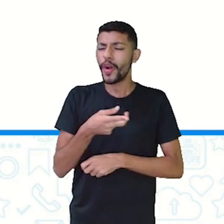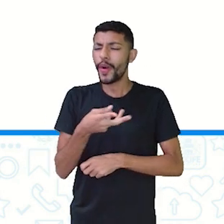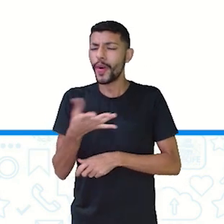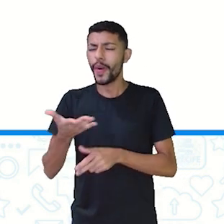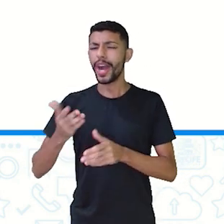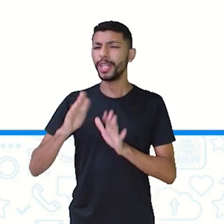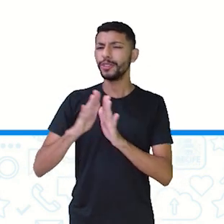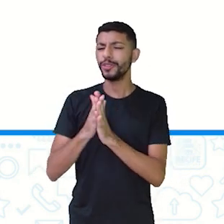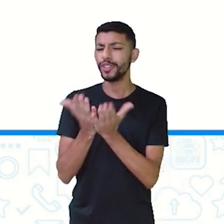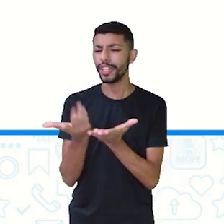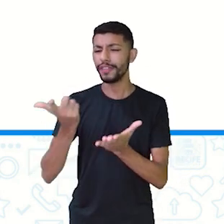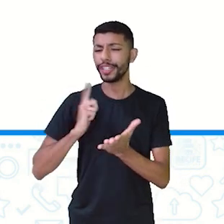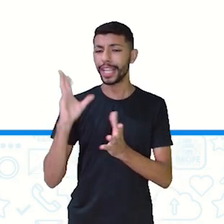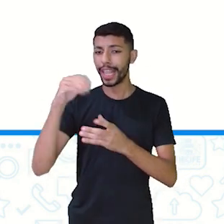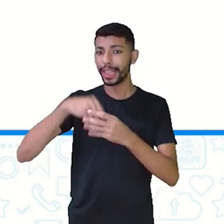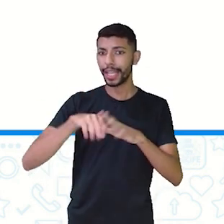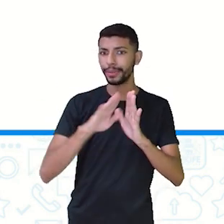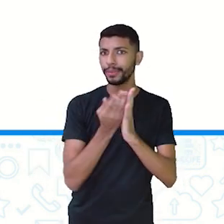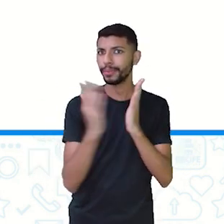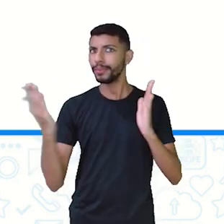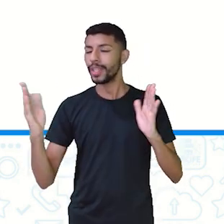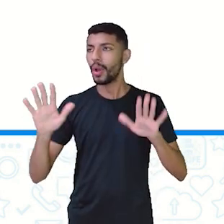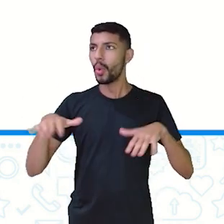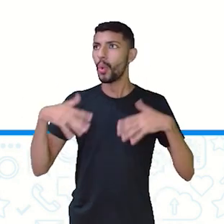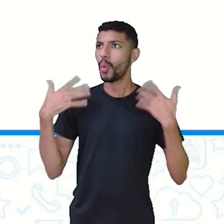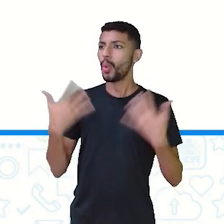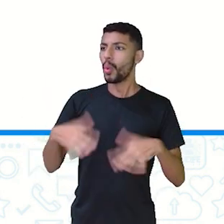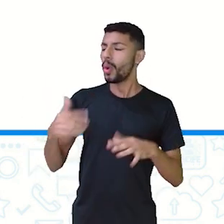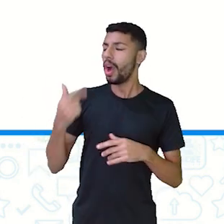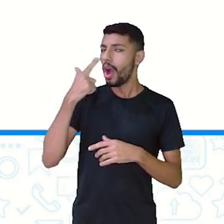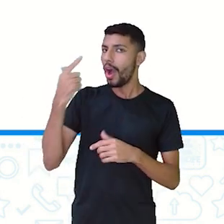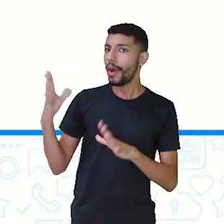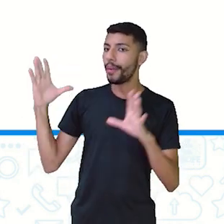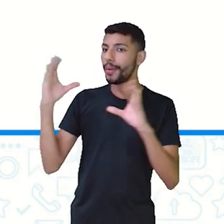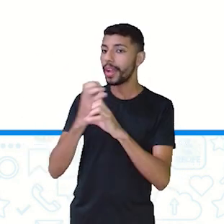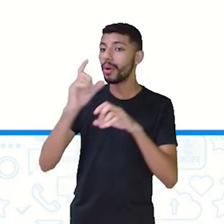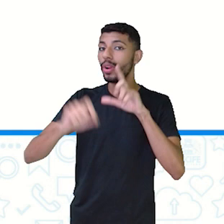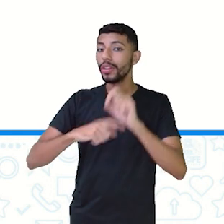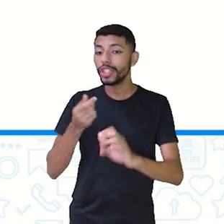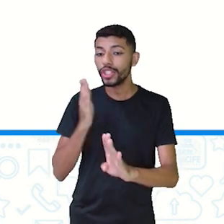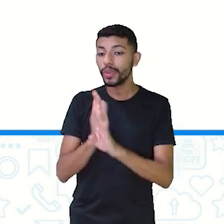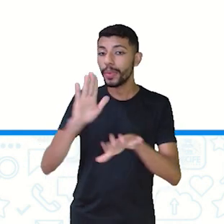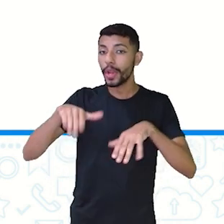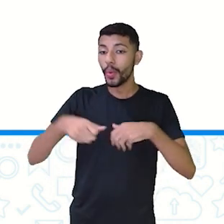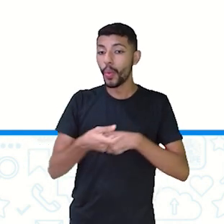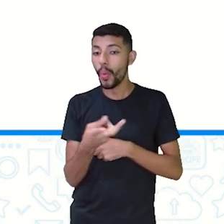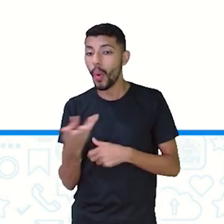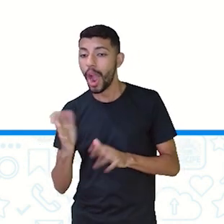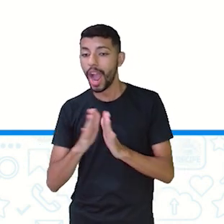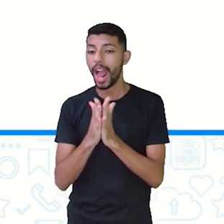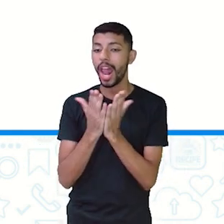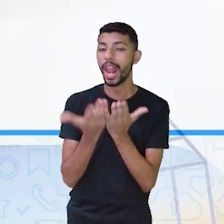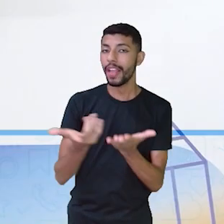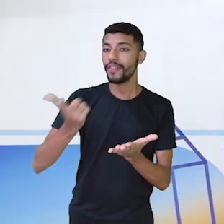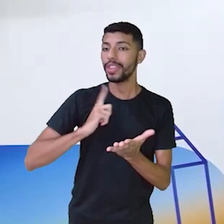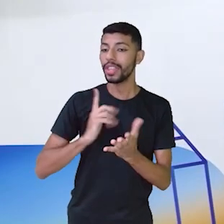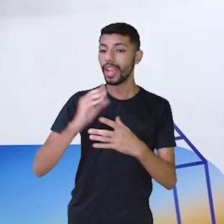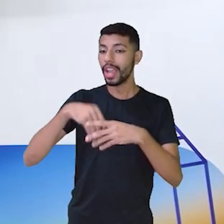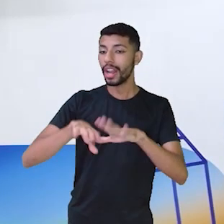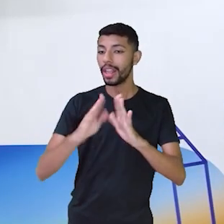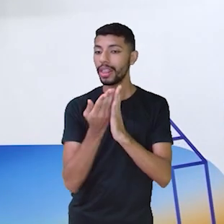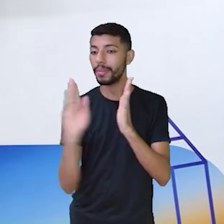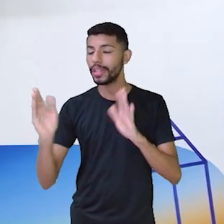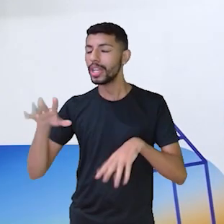biblioteca? Então, o probleminha quer saber quantos livros tem na biblioteca. O que é que vocês vão precisar? Como é que vocês vão